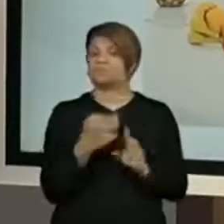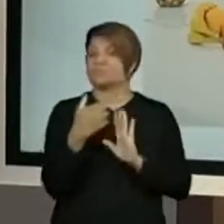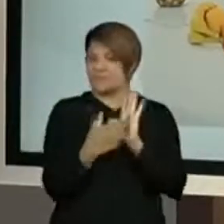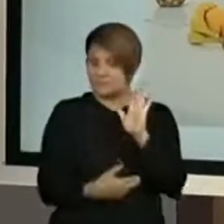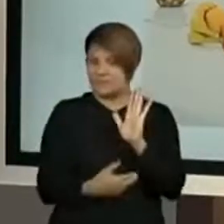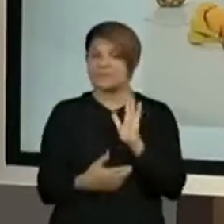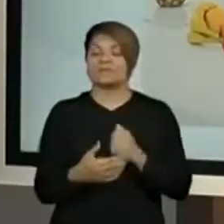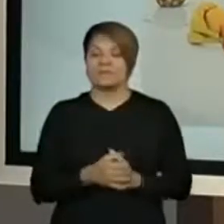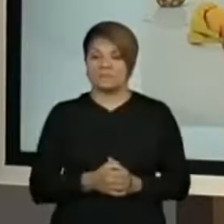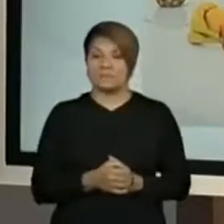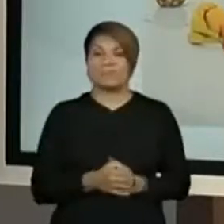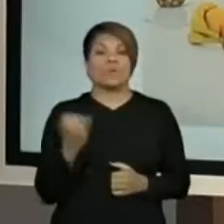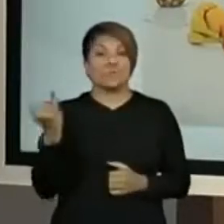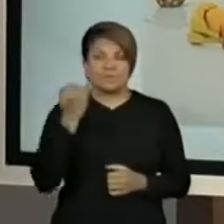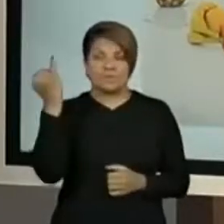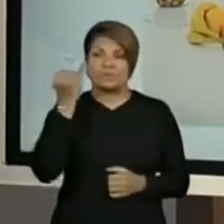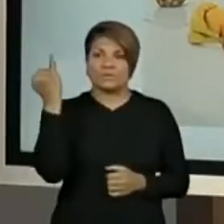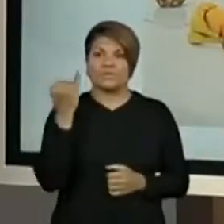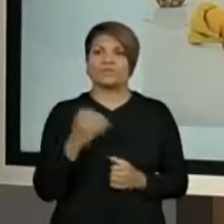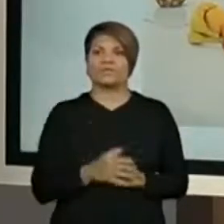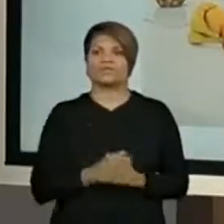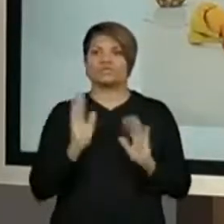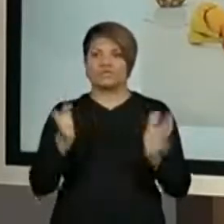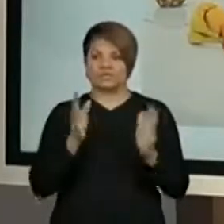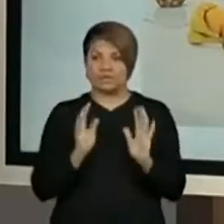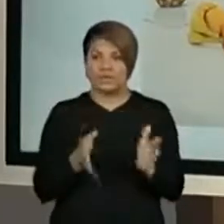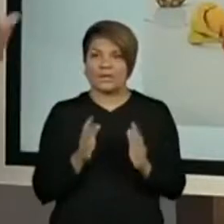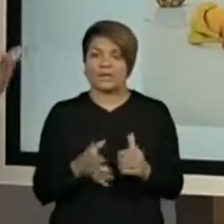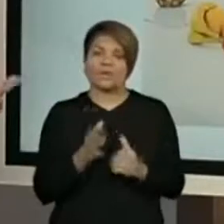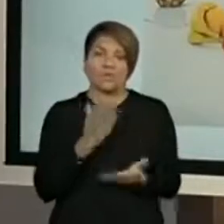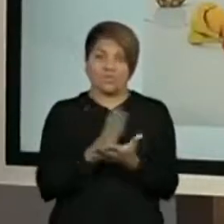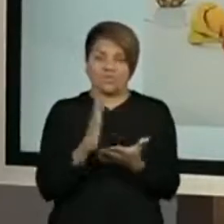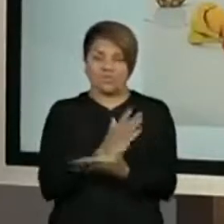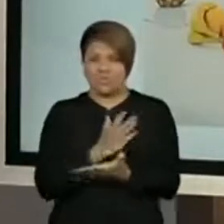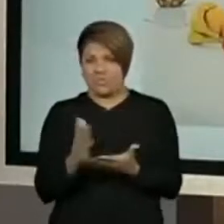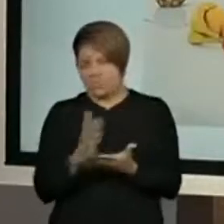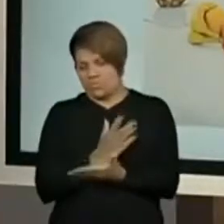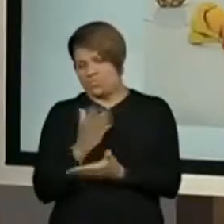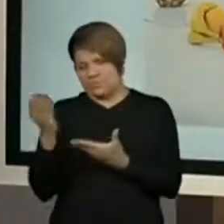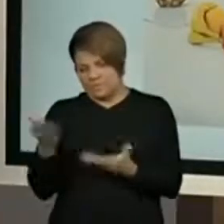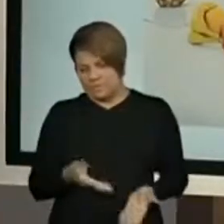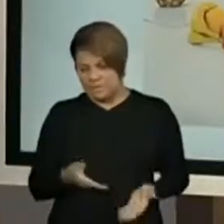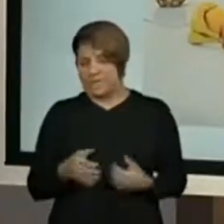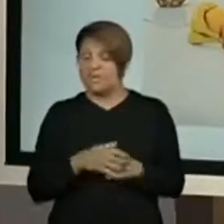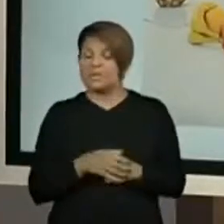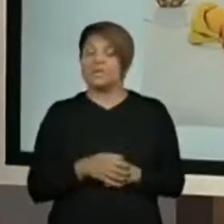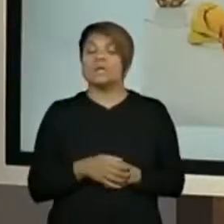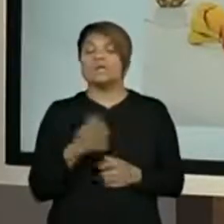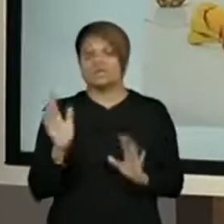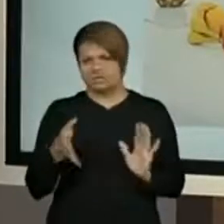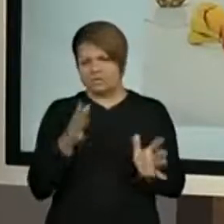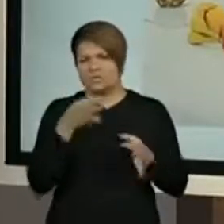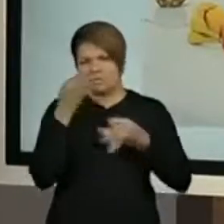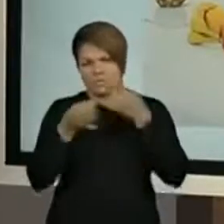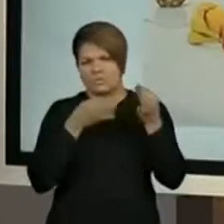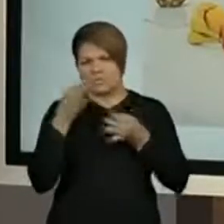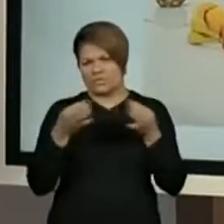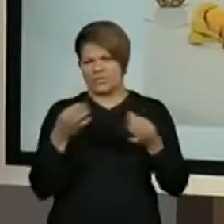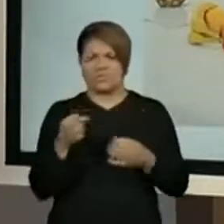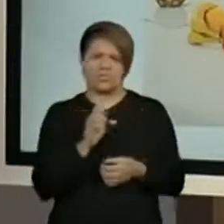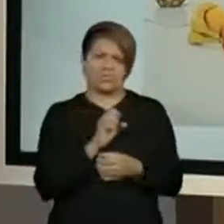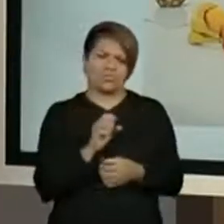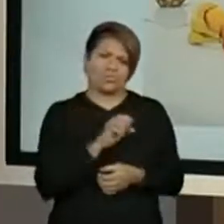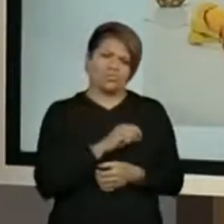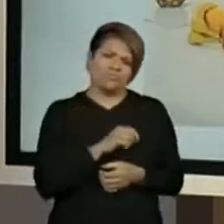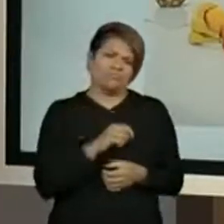receitas. Importante, a gente trouxe algumas aqui e vocês já falaram outras que a gente comentou aqui. Importante, a Pro vai passar ali